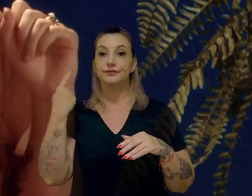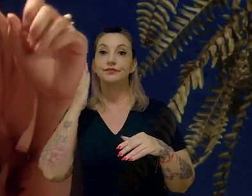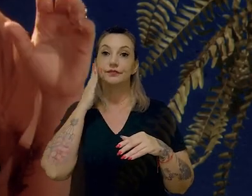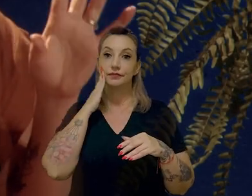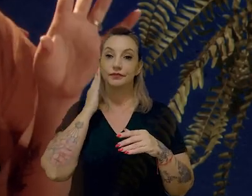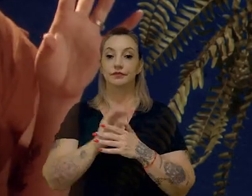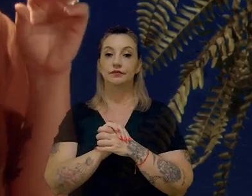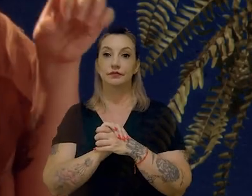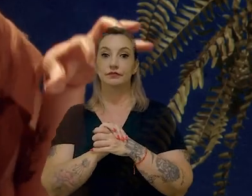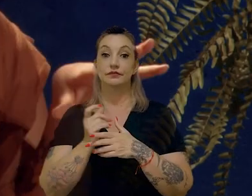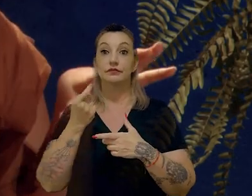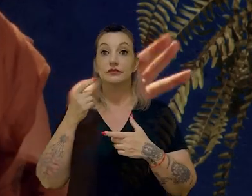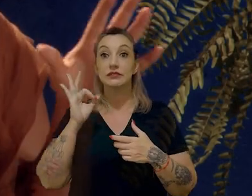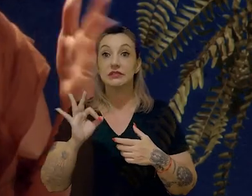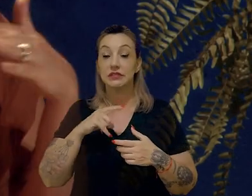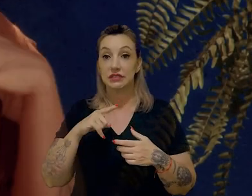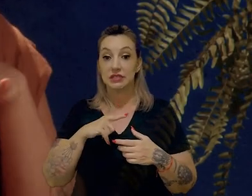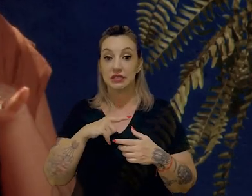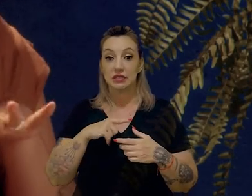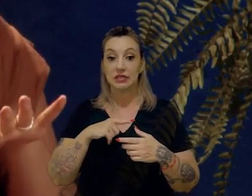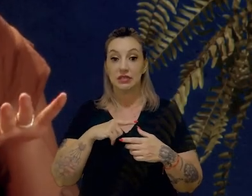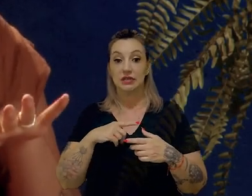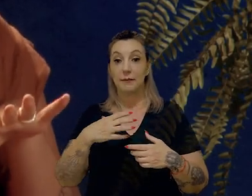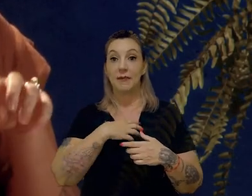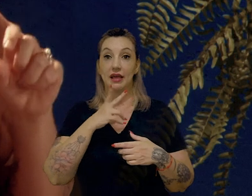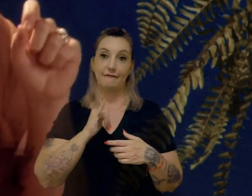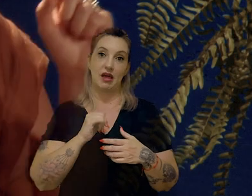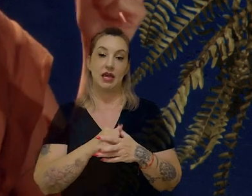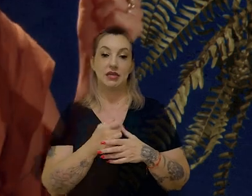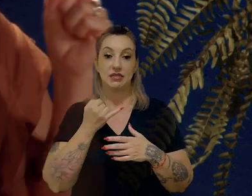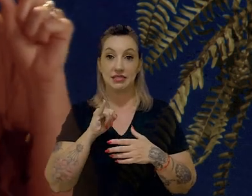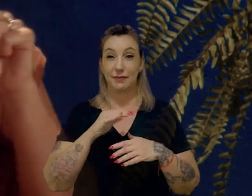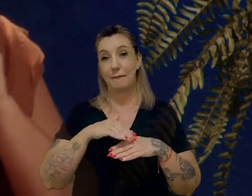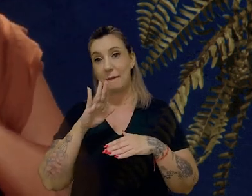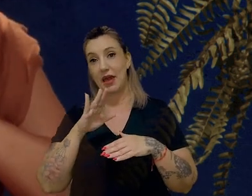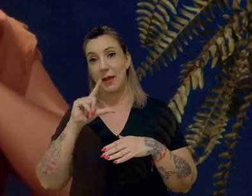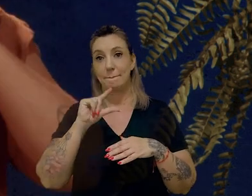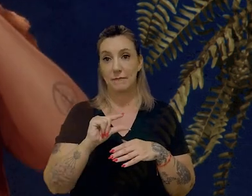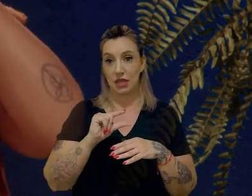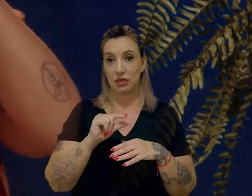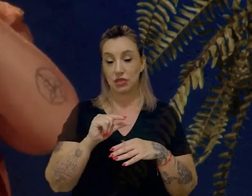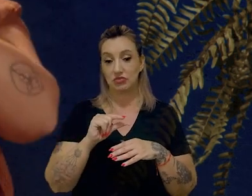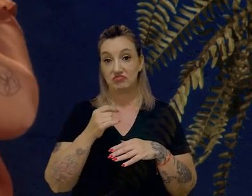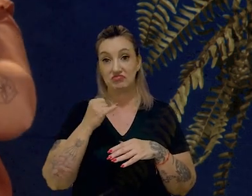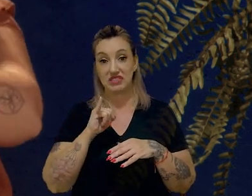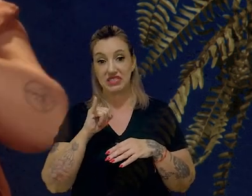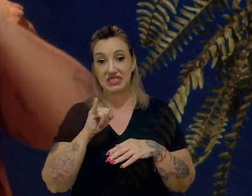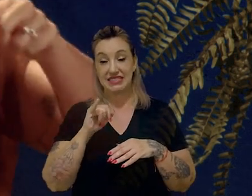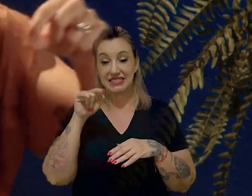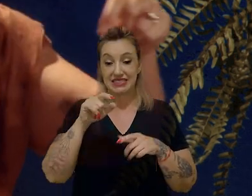que a única certeza que a gente tem é que a gente vai ser impactado. Se é para mais ou para menos, se é naquela